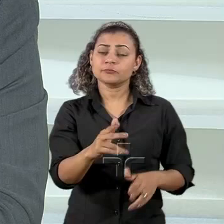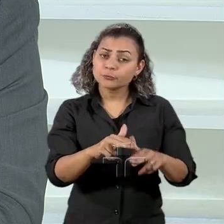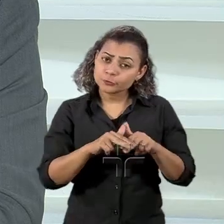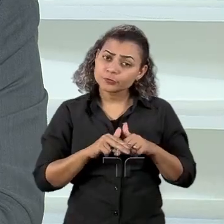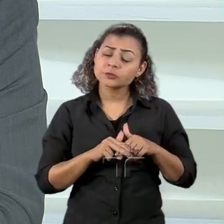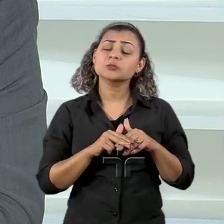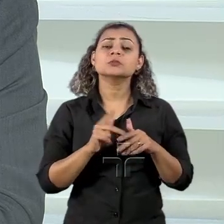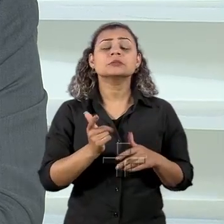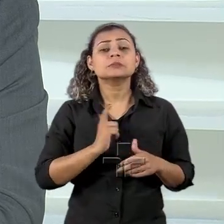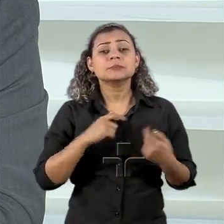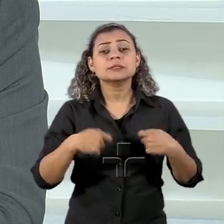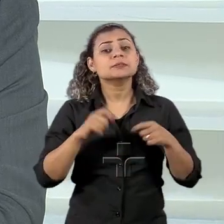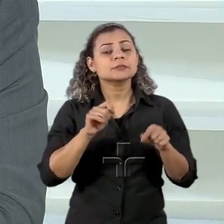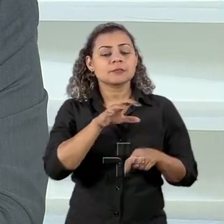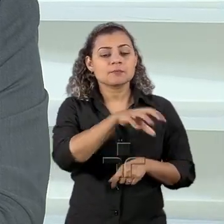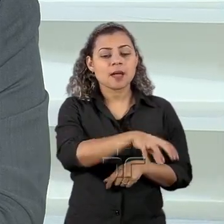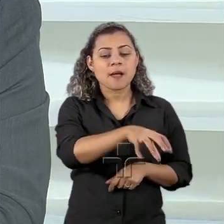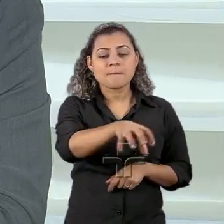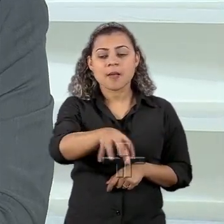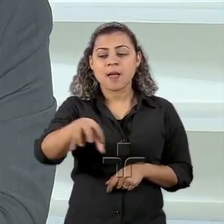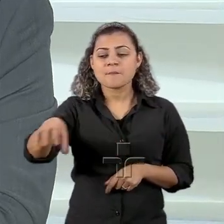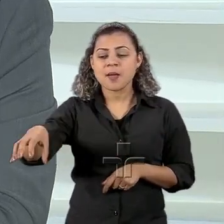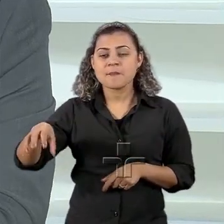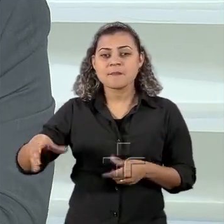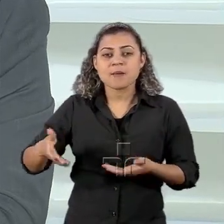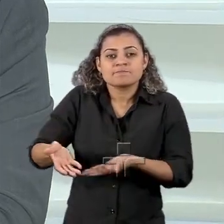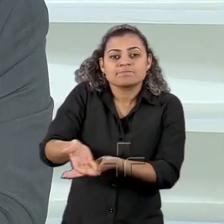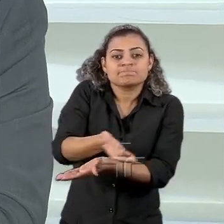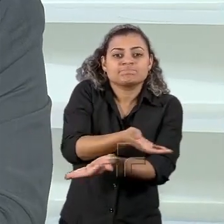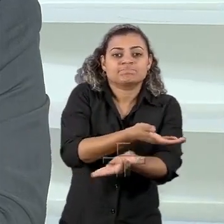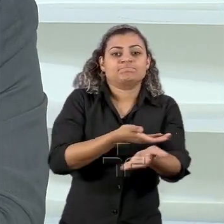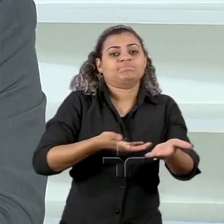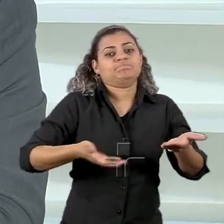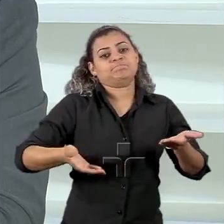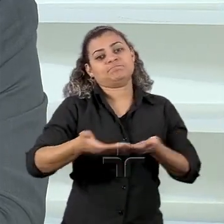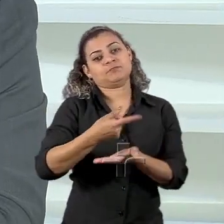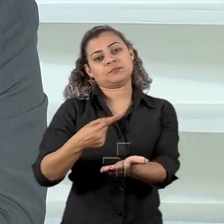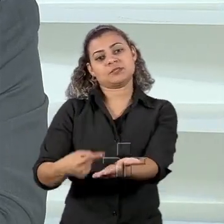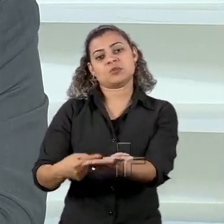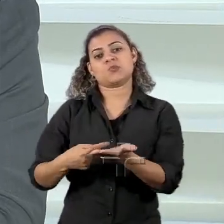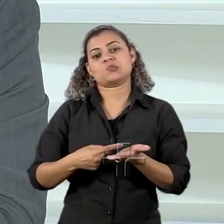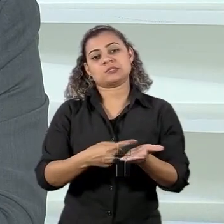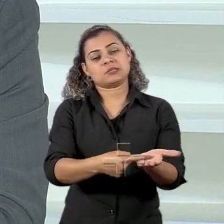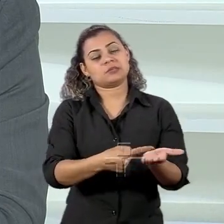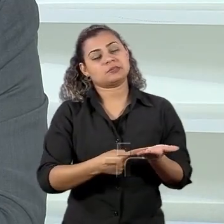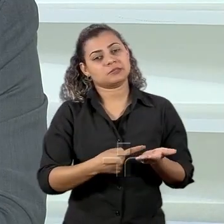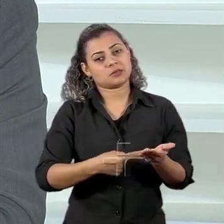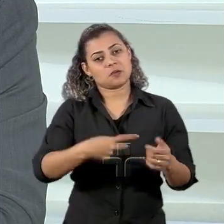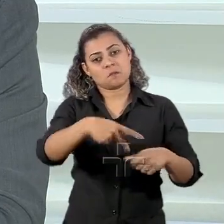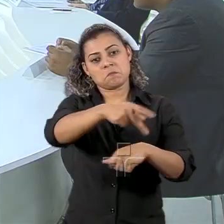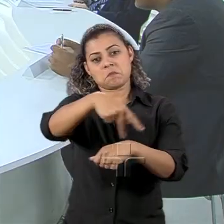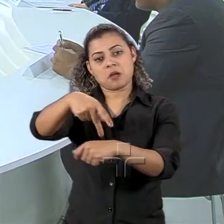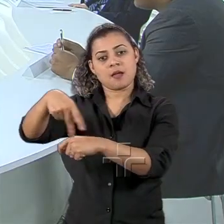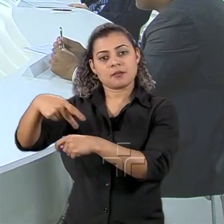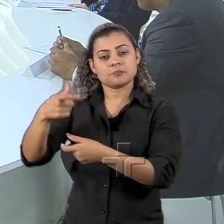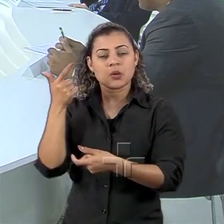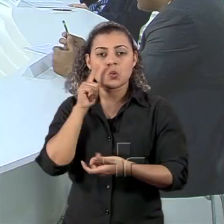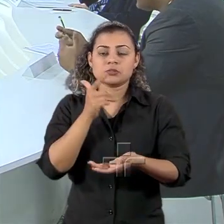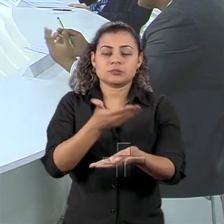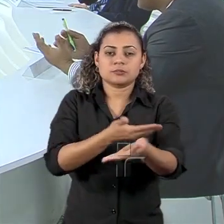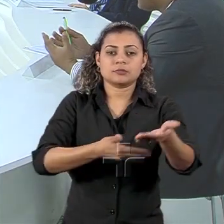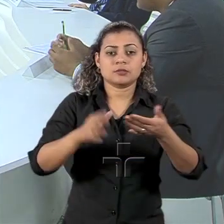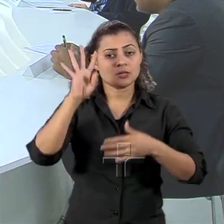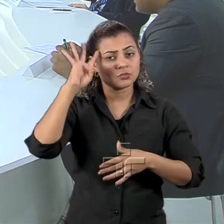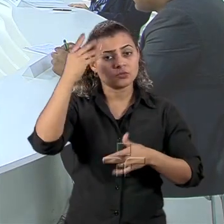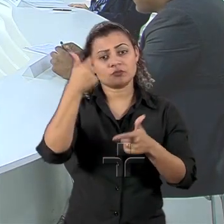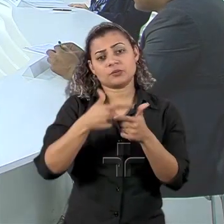tem que dar razão a presença de fóruns de negociação e de cooperação internacional para resolver conjuntamente o problema